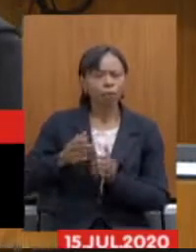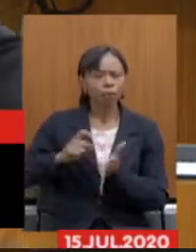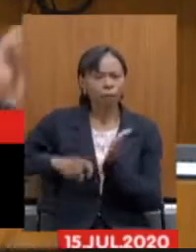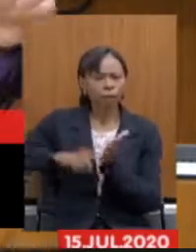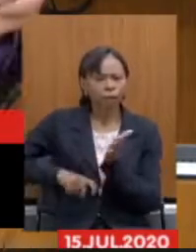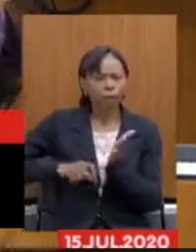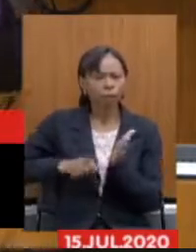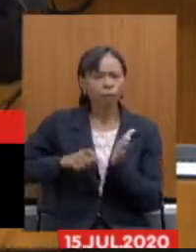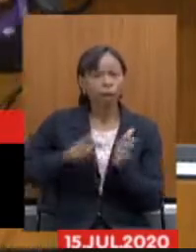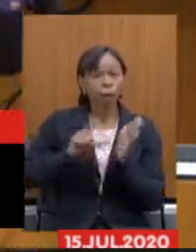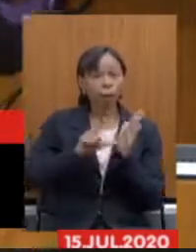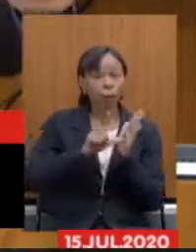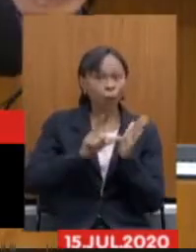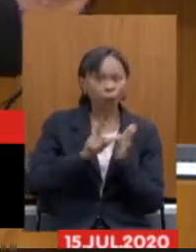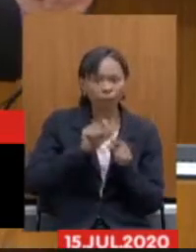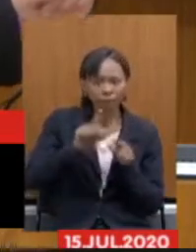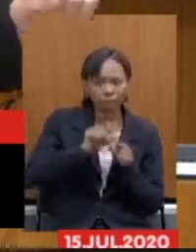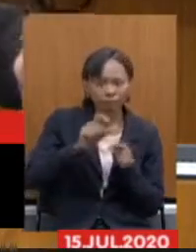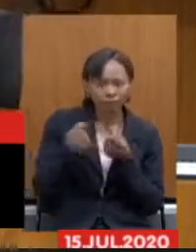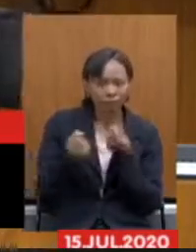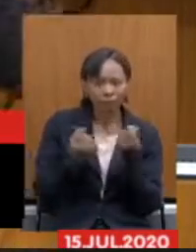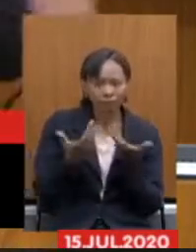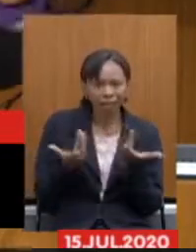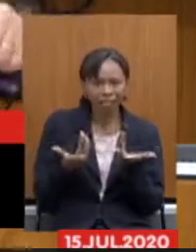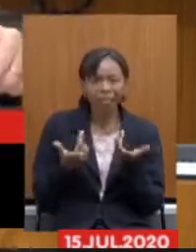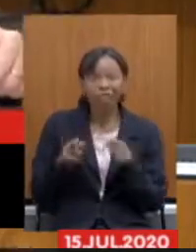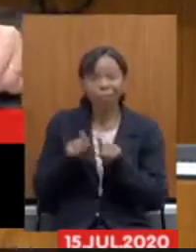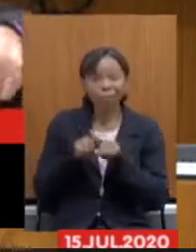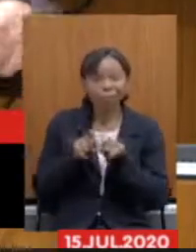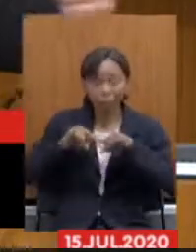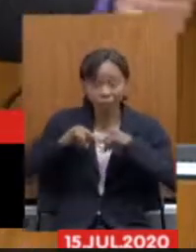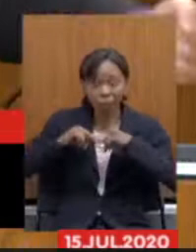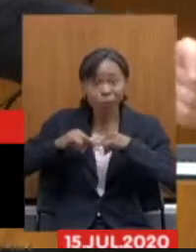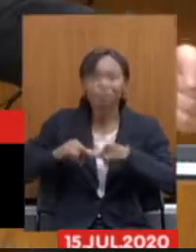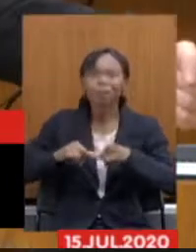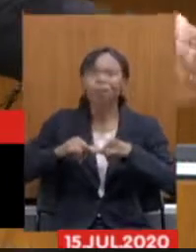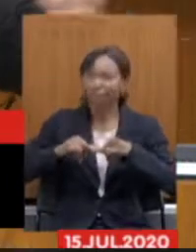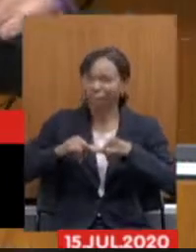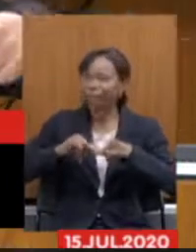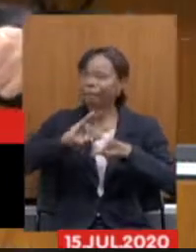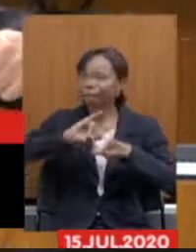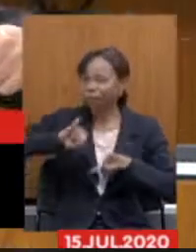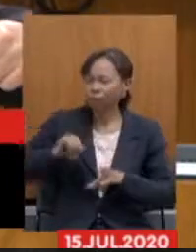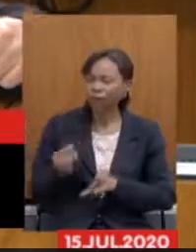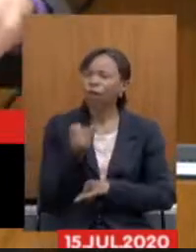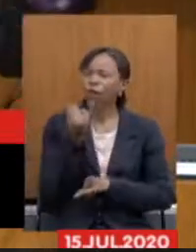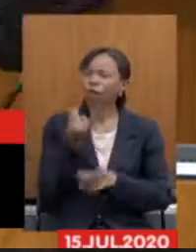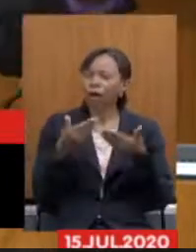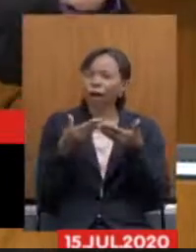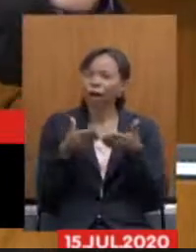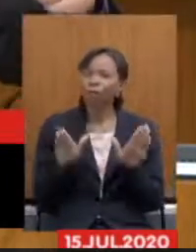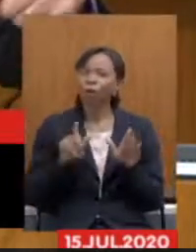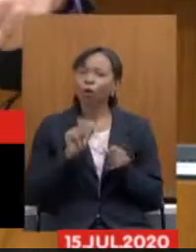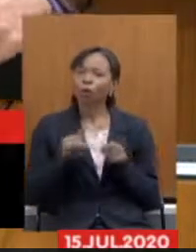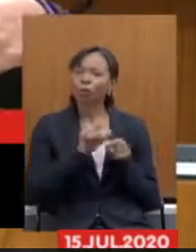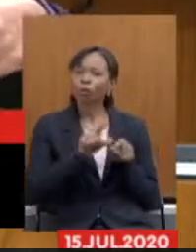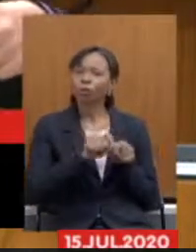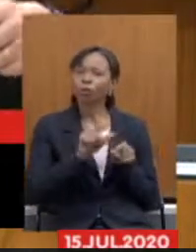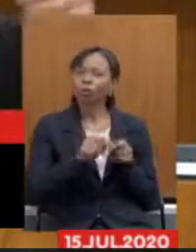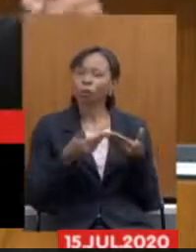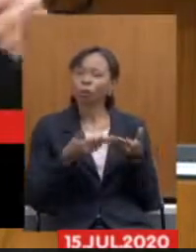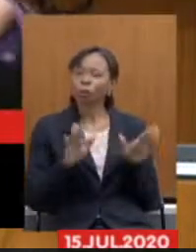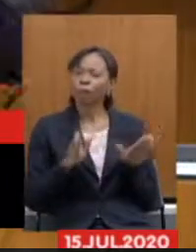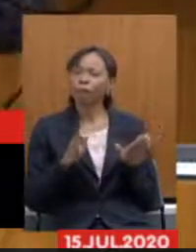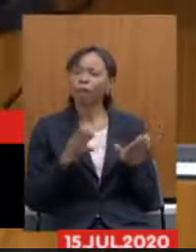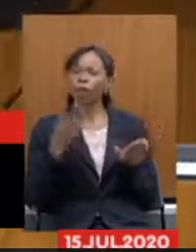que se estendeu até para redes de supermercado, que usando da oportunidade abriram uma locadora para que ao invés de pagar